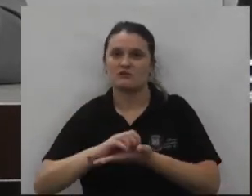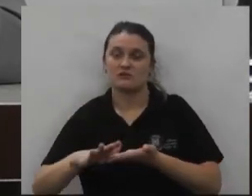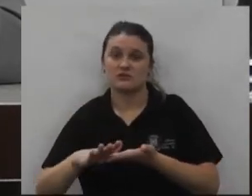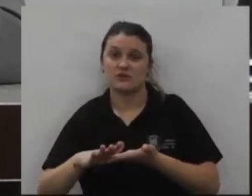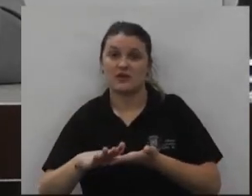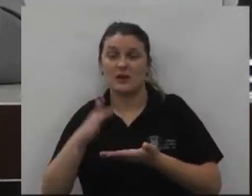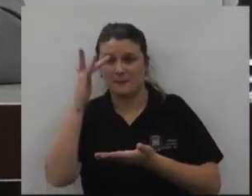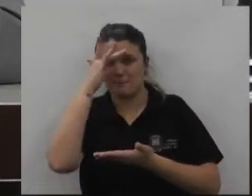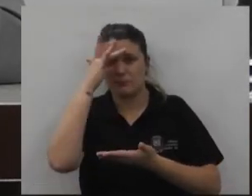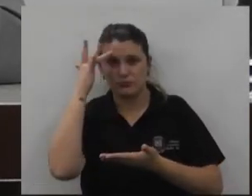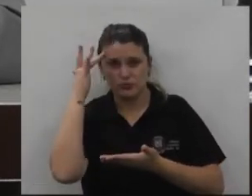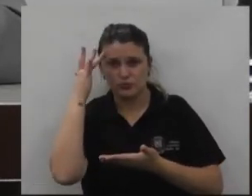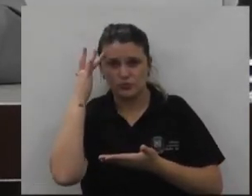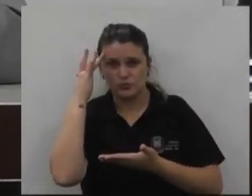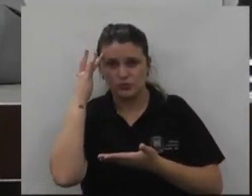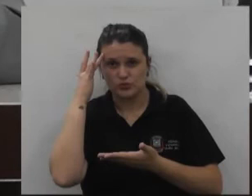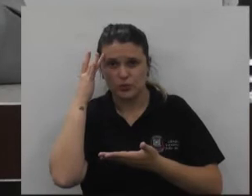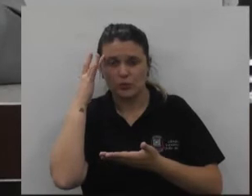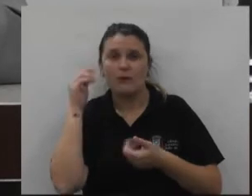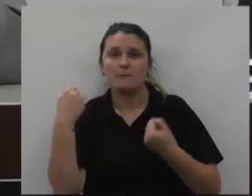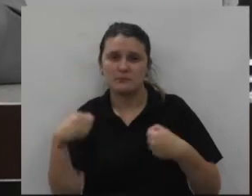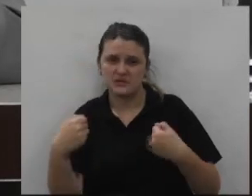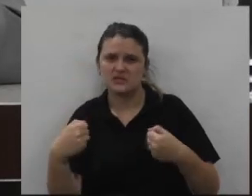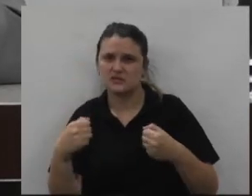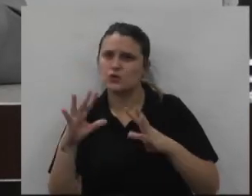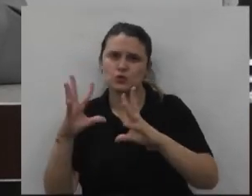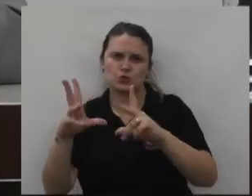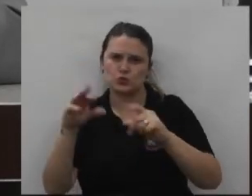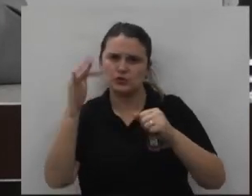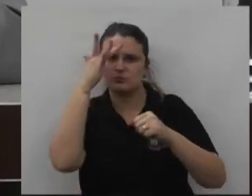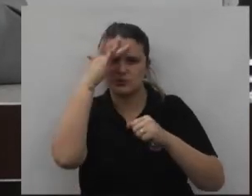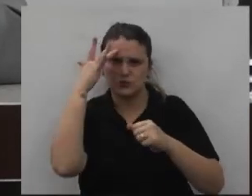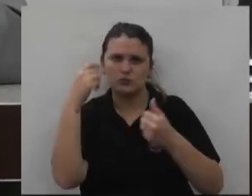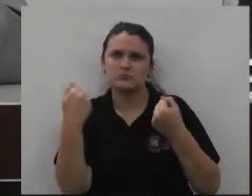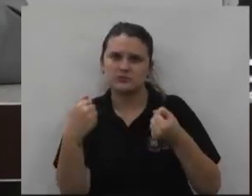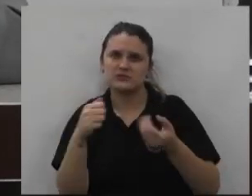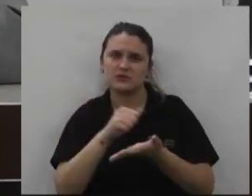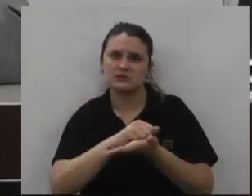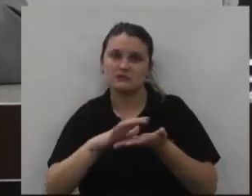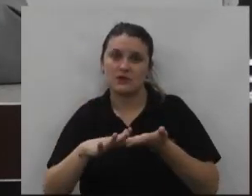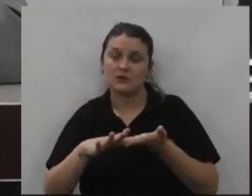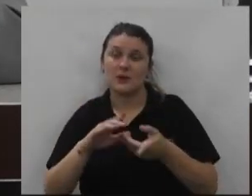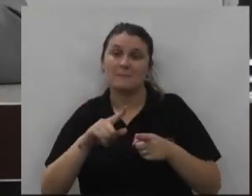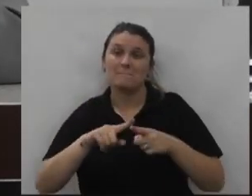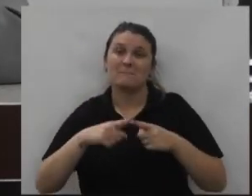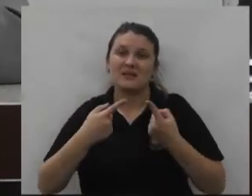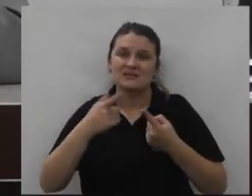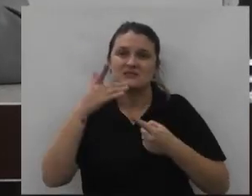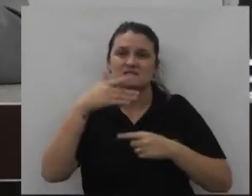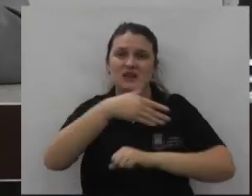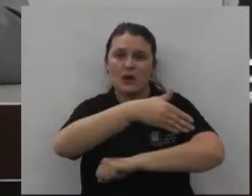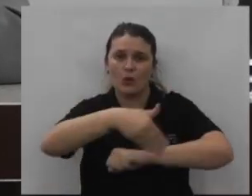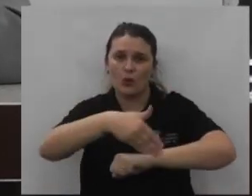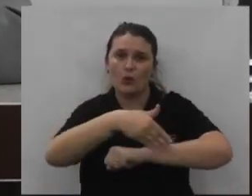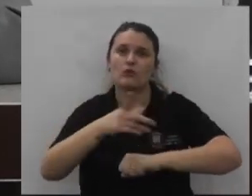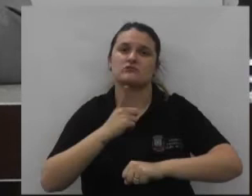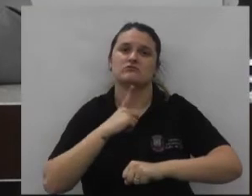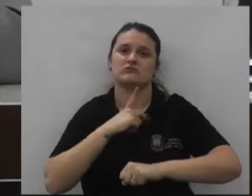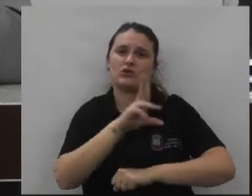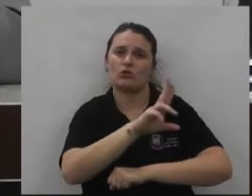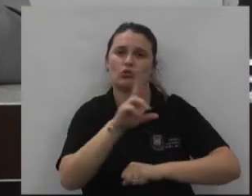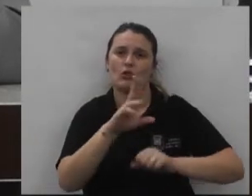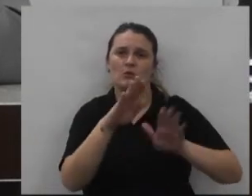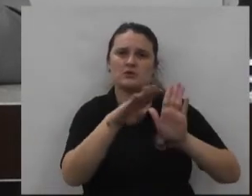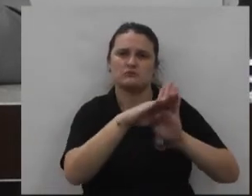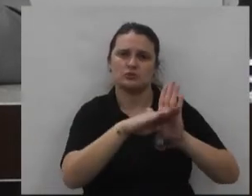que o pessoal da Manuel Delbox não a mereça todos merecem todos mas criou uma expectativa até